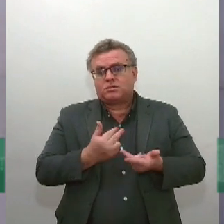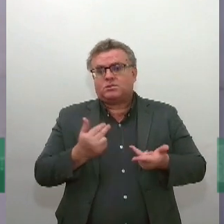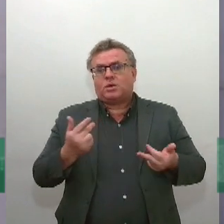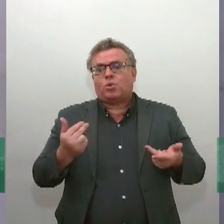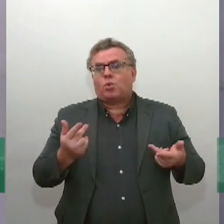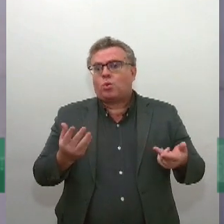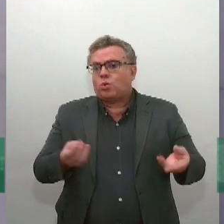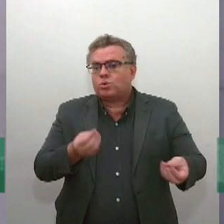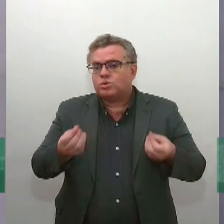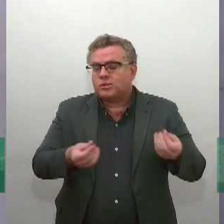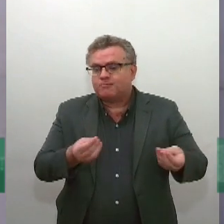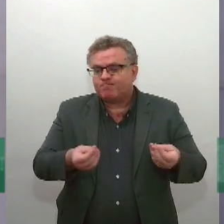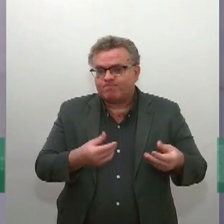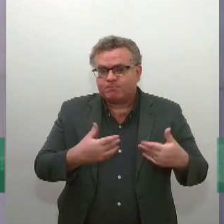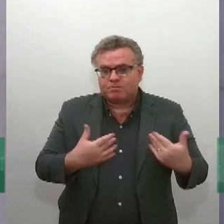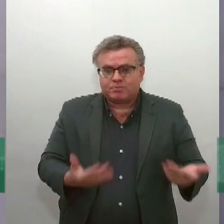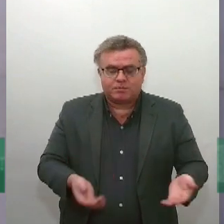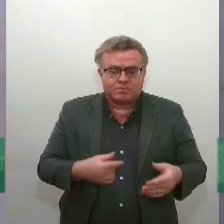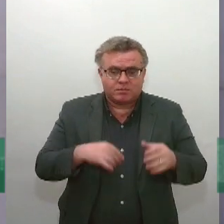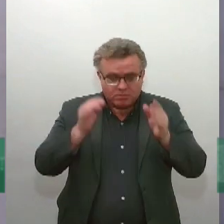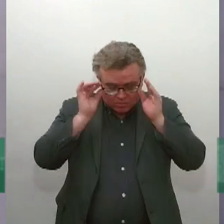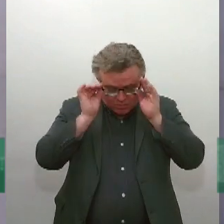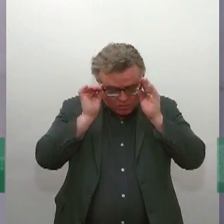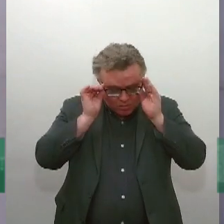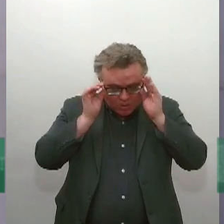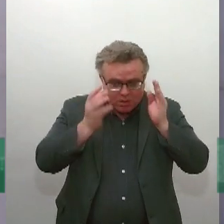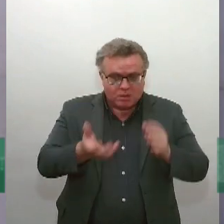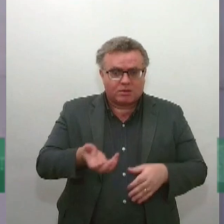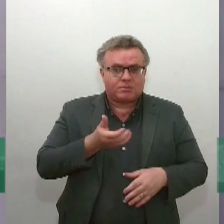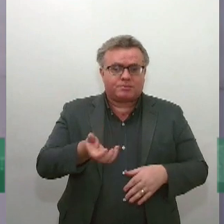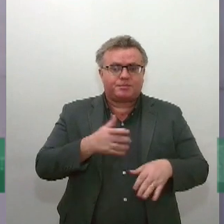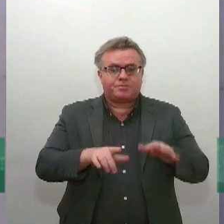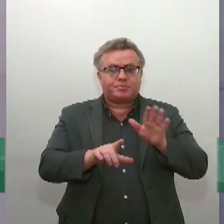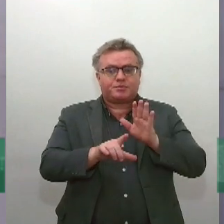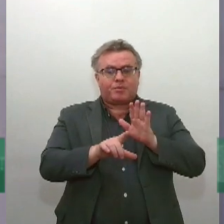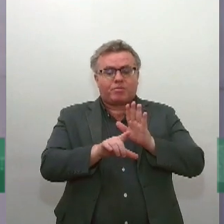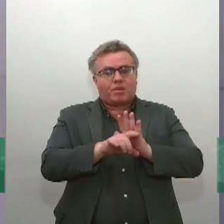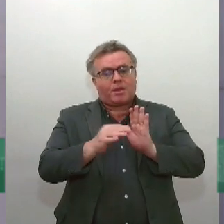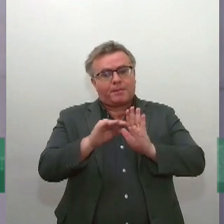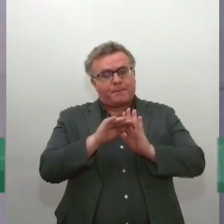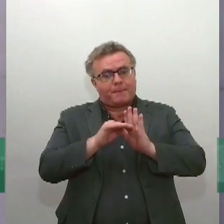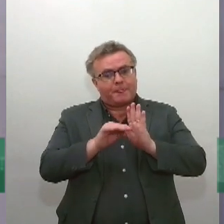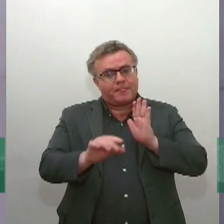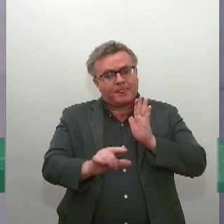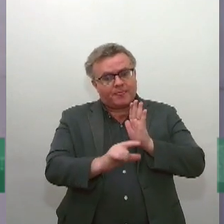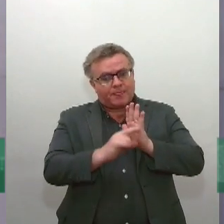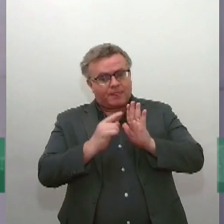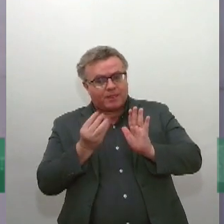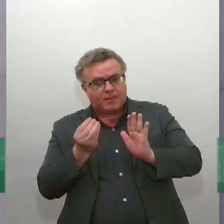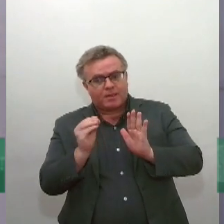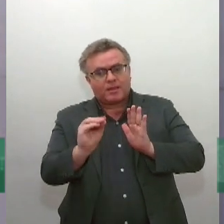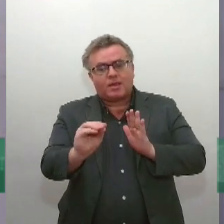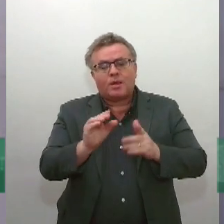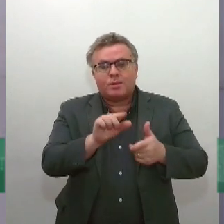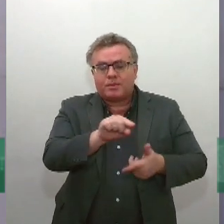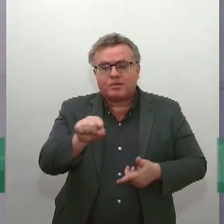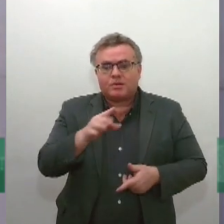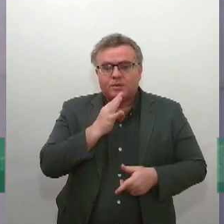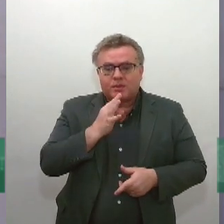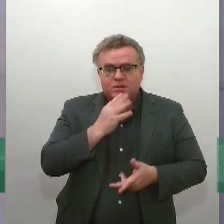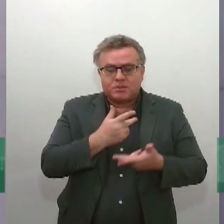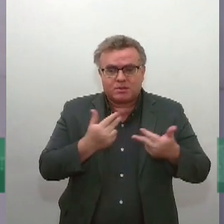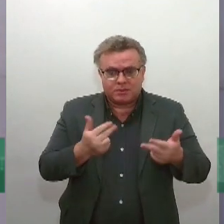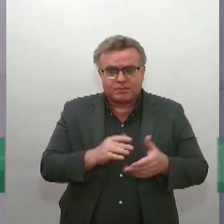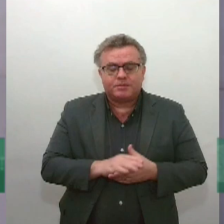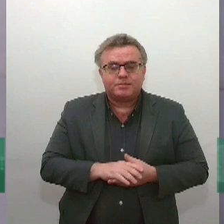trazer um pouquinho do trecho do texto da PEC em si para a gente dar continuidade a isso e poder ouvir vocês um pouquinho mais. Vamos dar uma olhadinha aí num